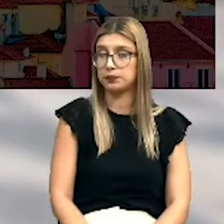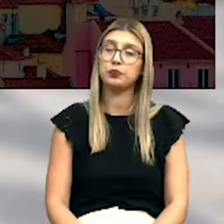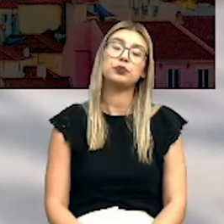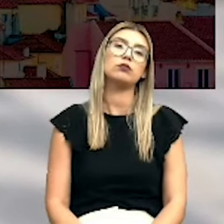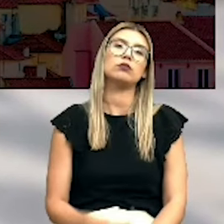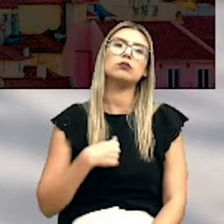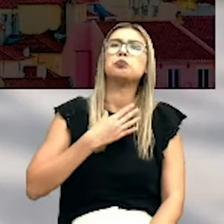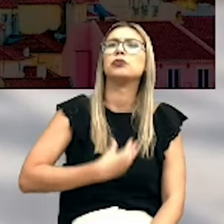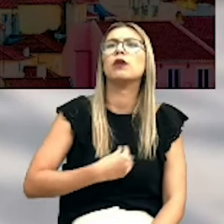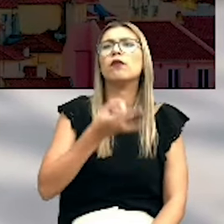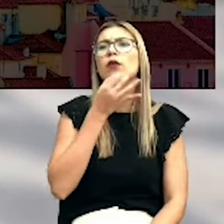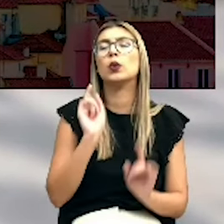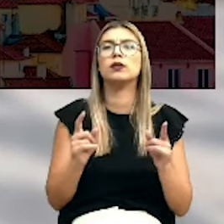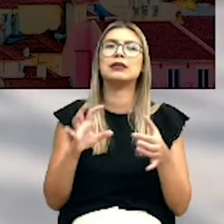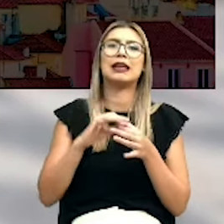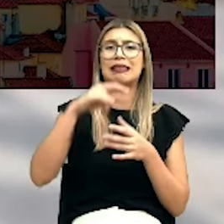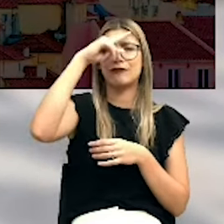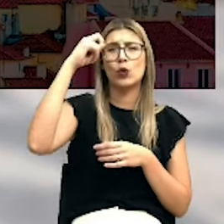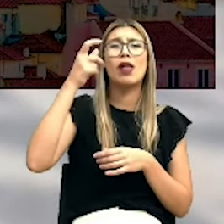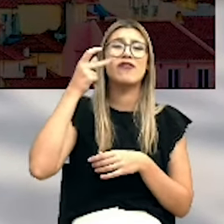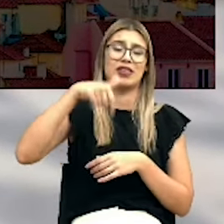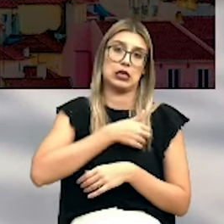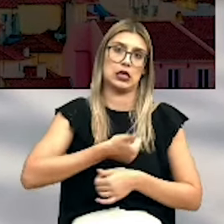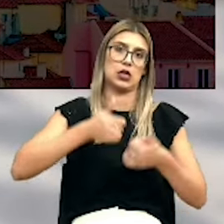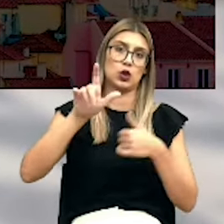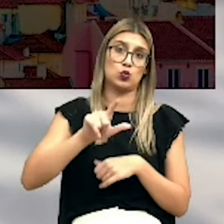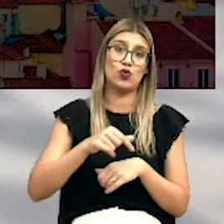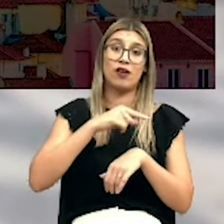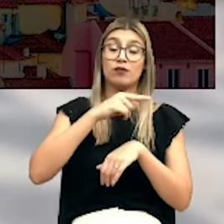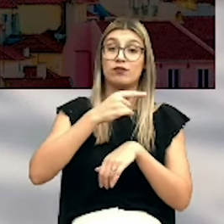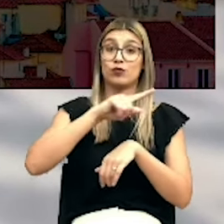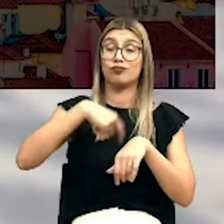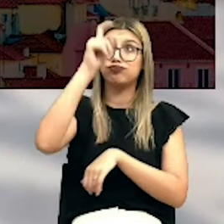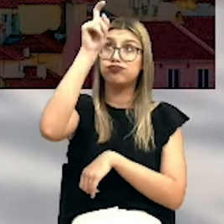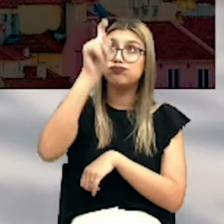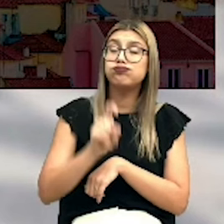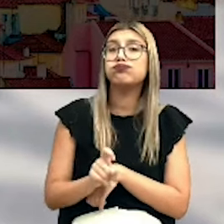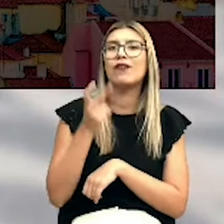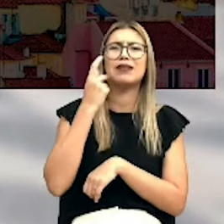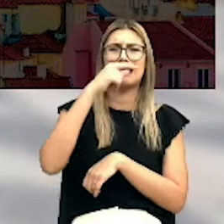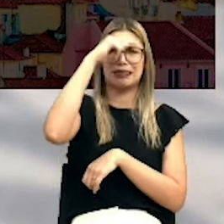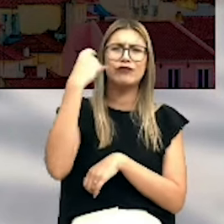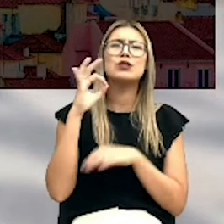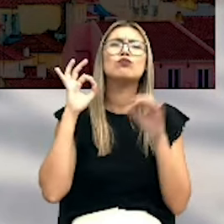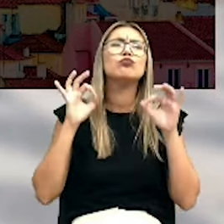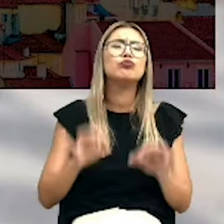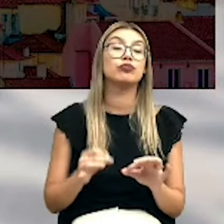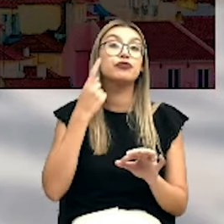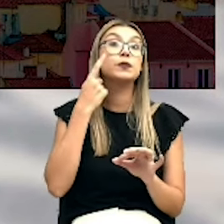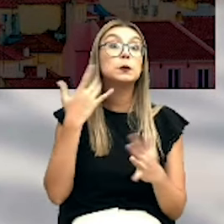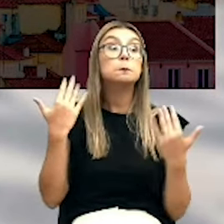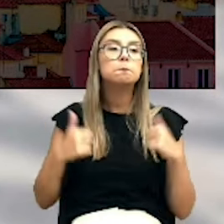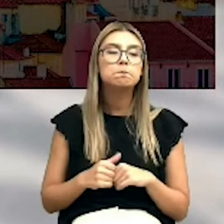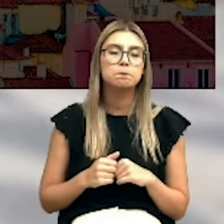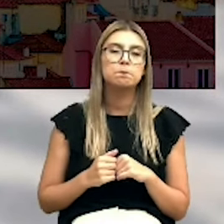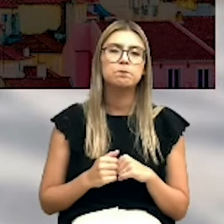Gostávamos de falar sobre a dificuldade de viver em Lisboa. As 24 horas na vida difícil dos lisboetas, vamos ver de perto. Nós sabemos